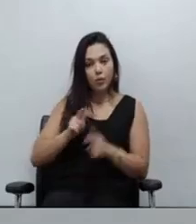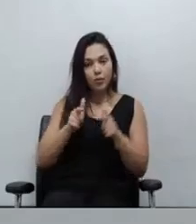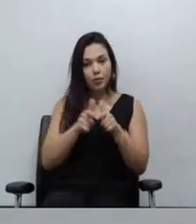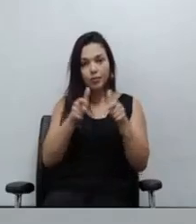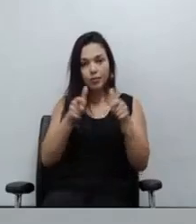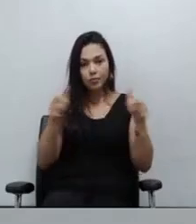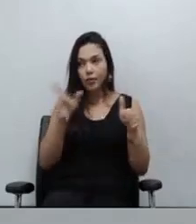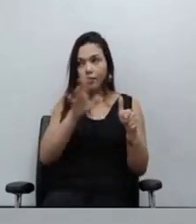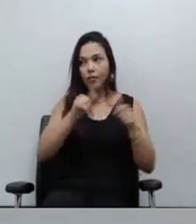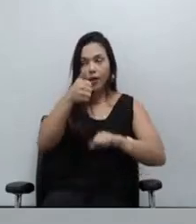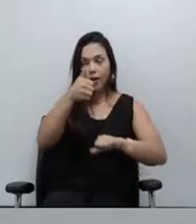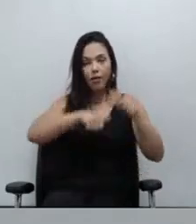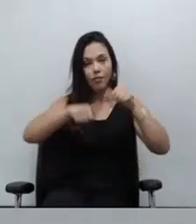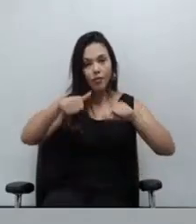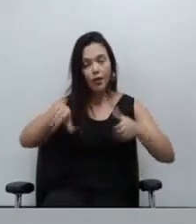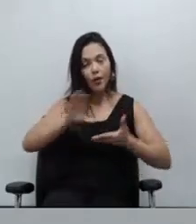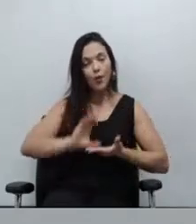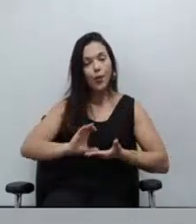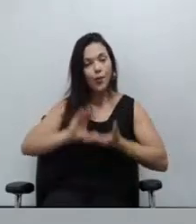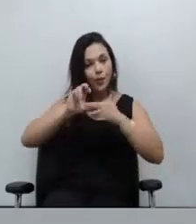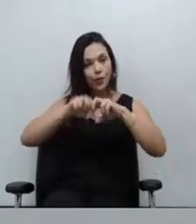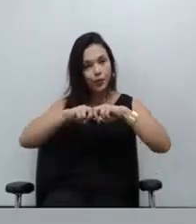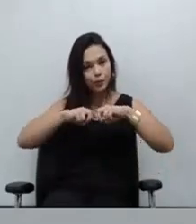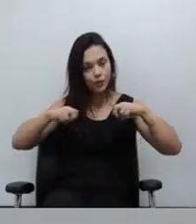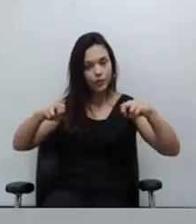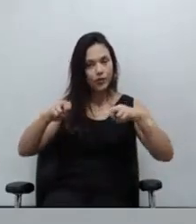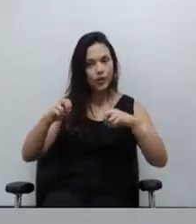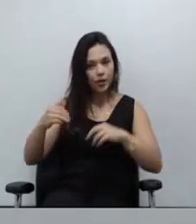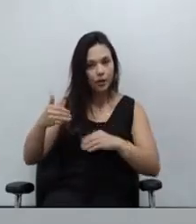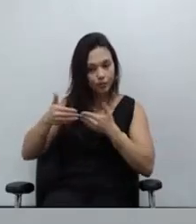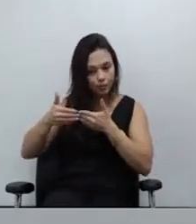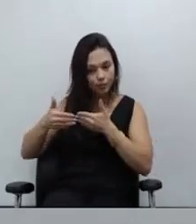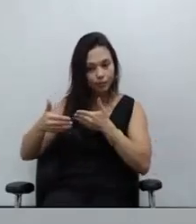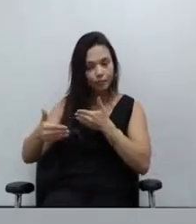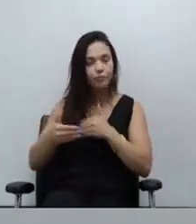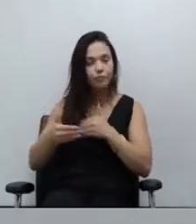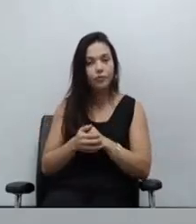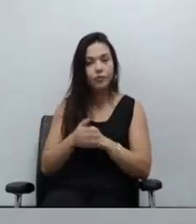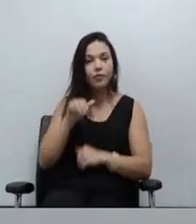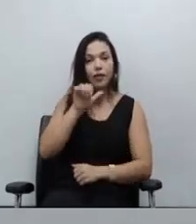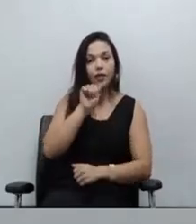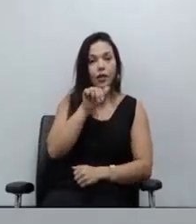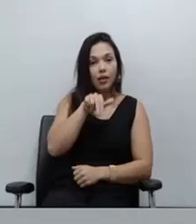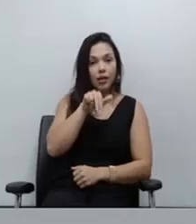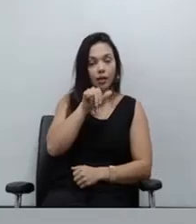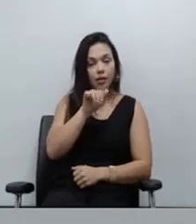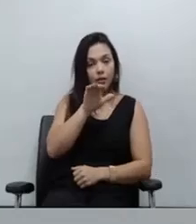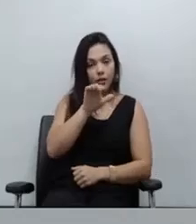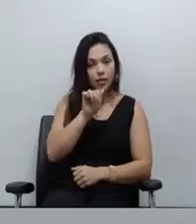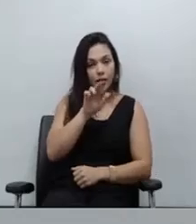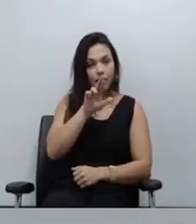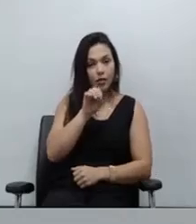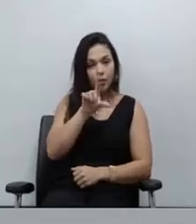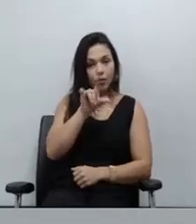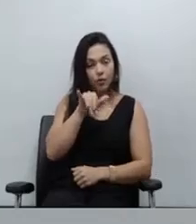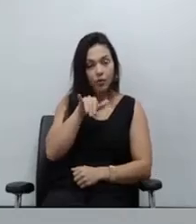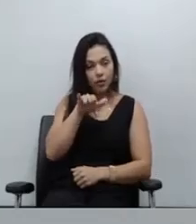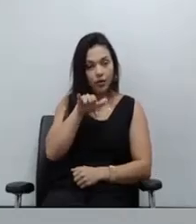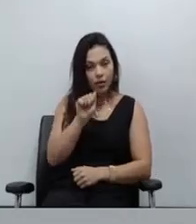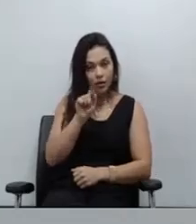posteriormente. O próximo vídeo é da defensora pública Ana Carolina Oliveira Golvin e Chuan Moreira da unidade